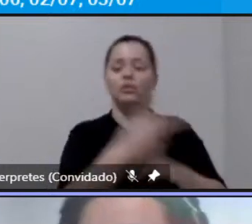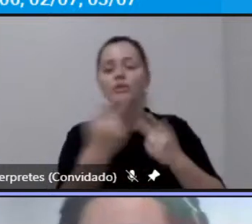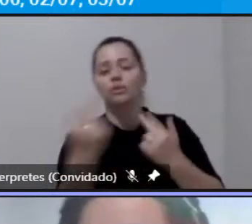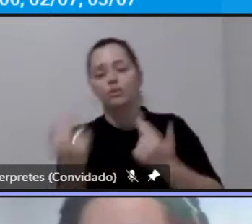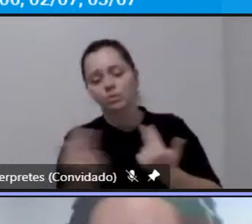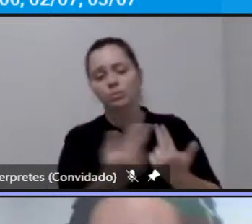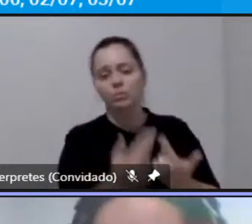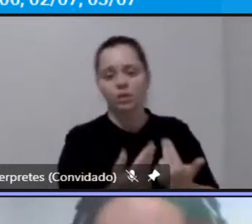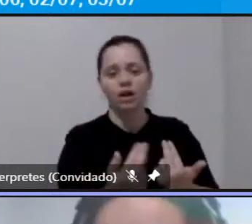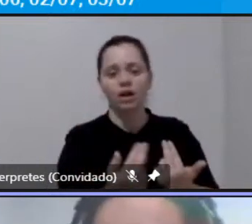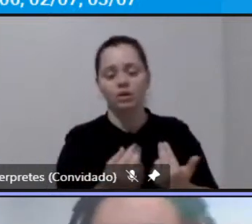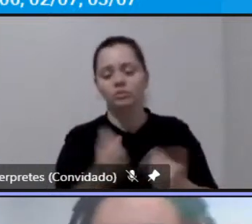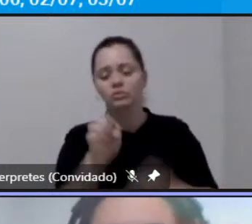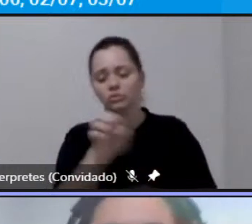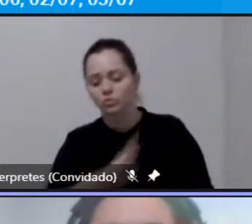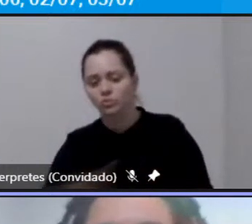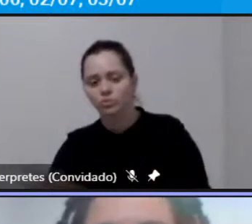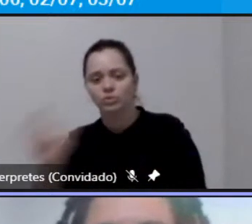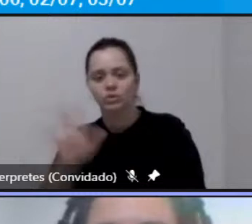subregião